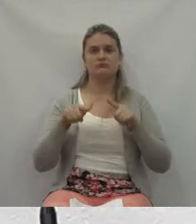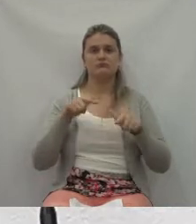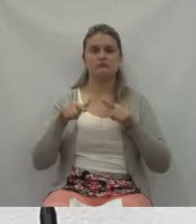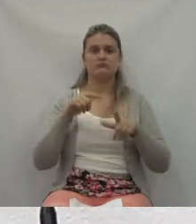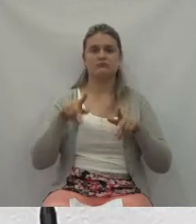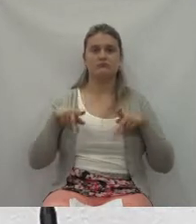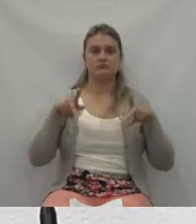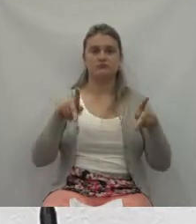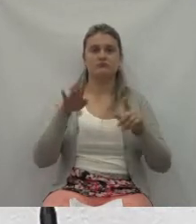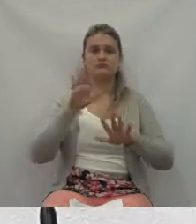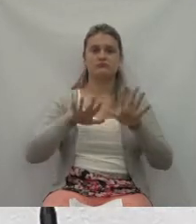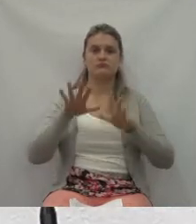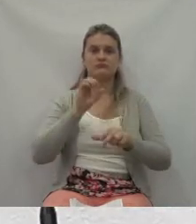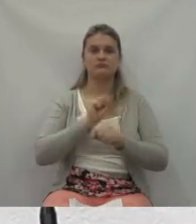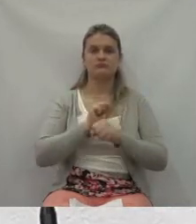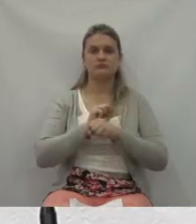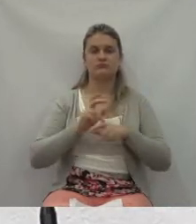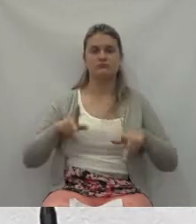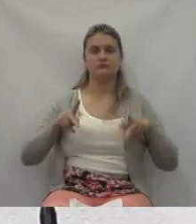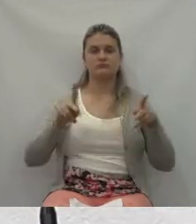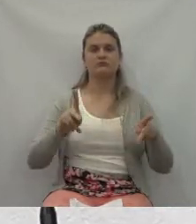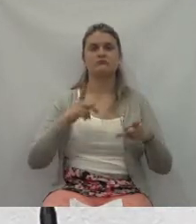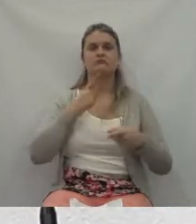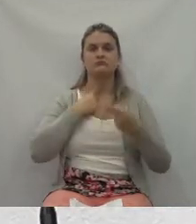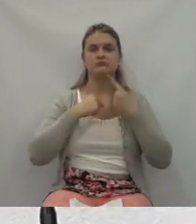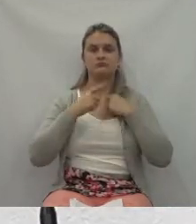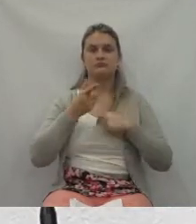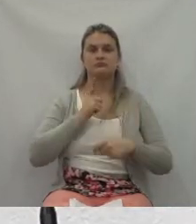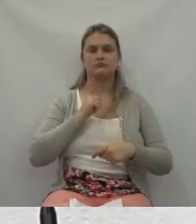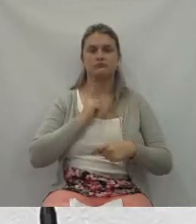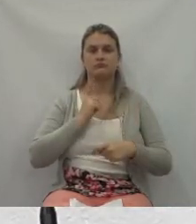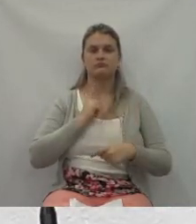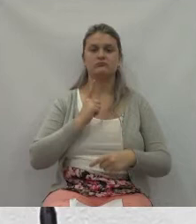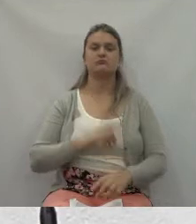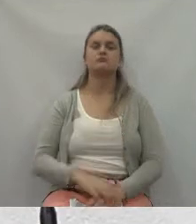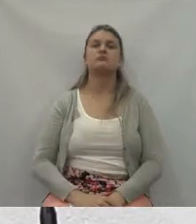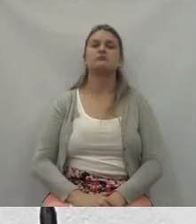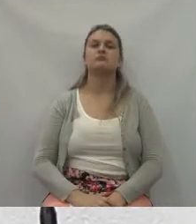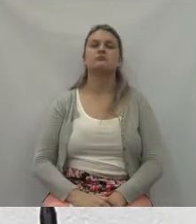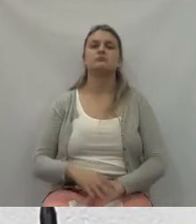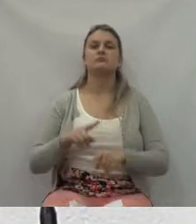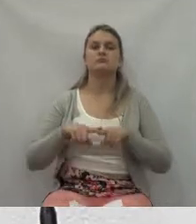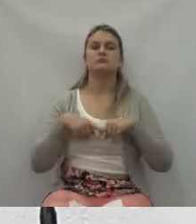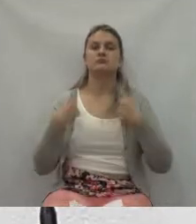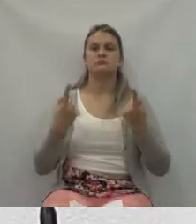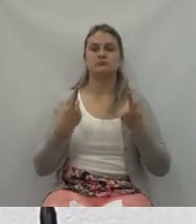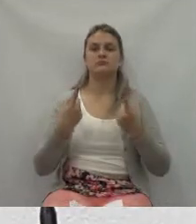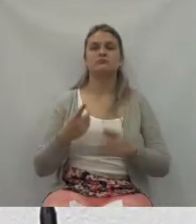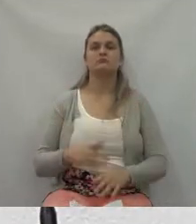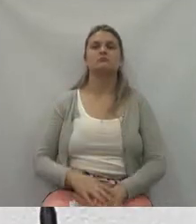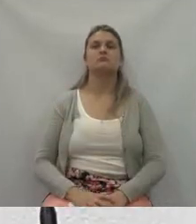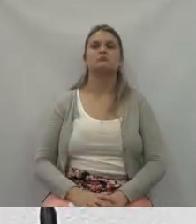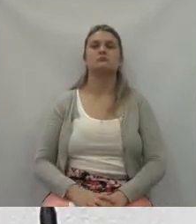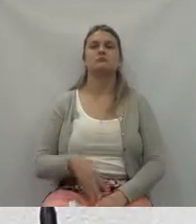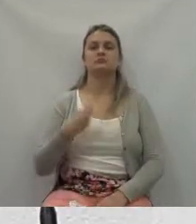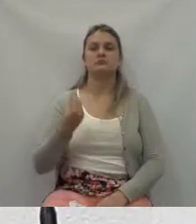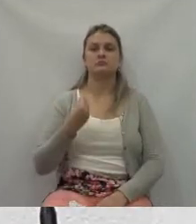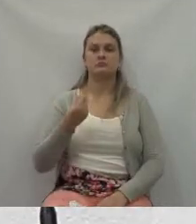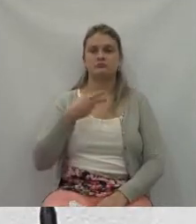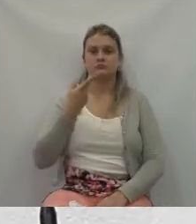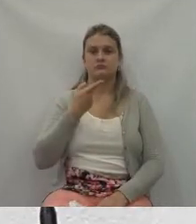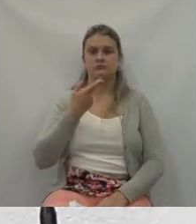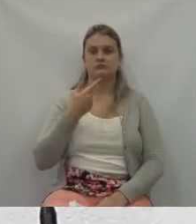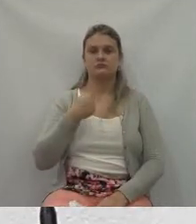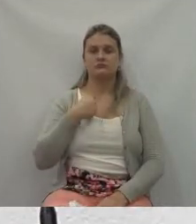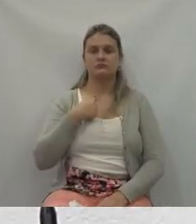população deseja. é como disse, que se eu sou